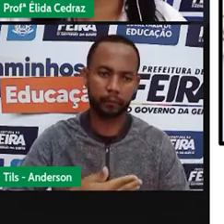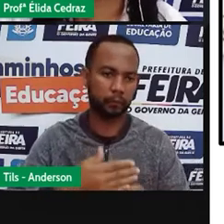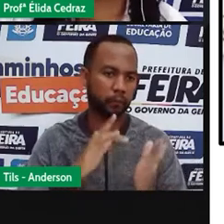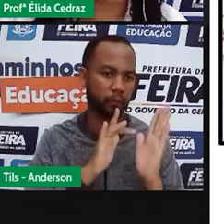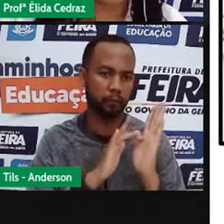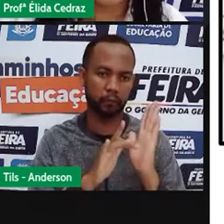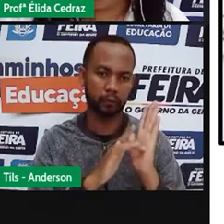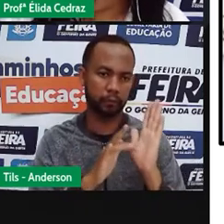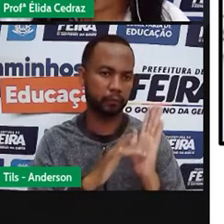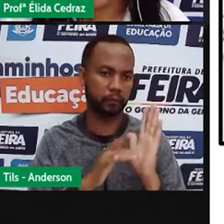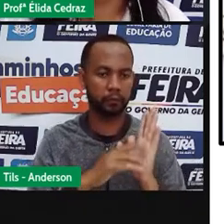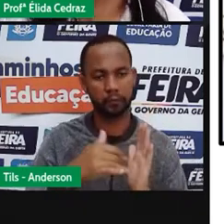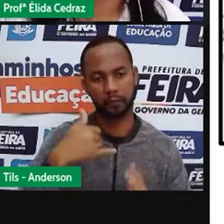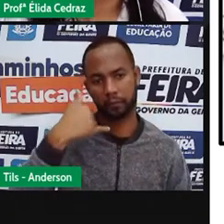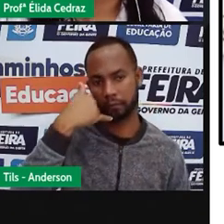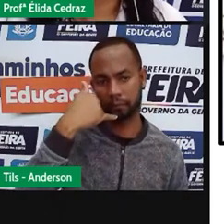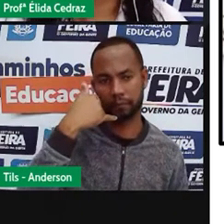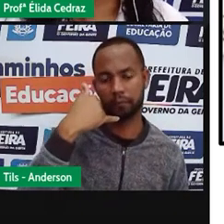tablet, no smartphone.